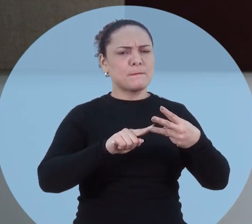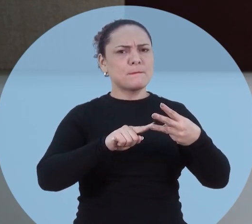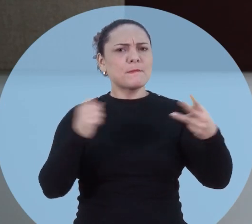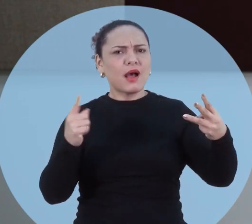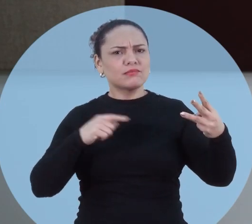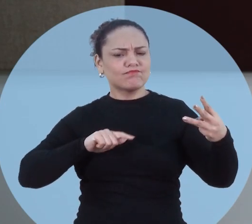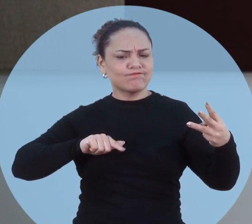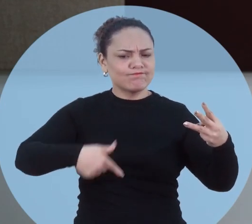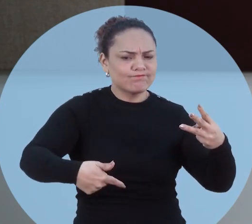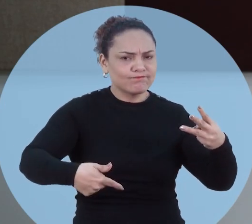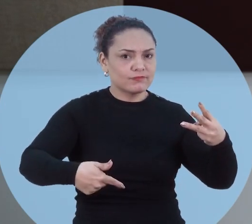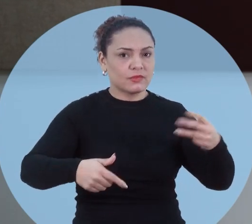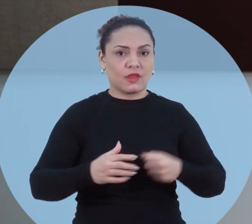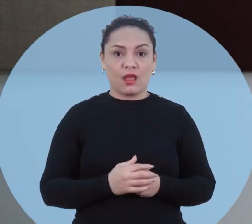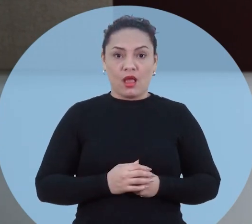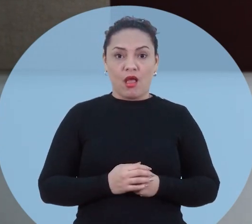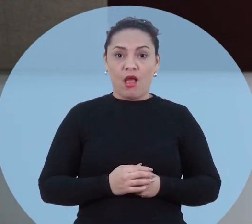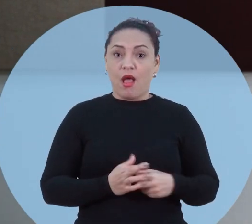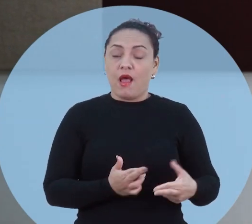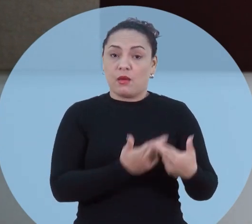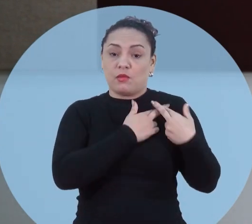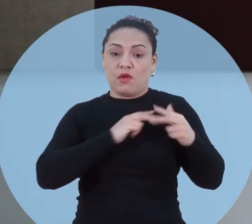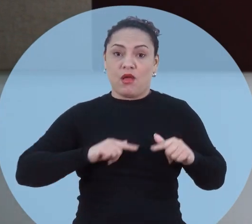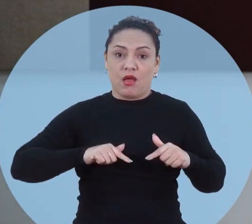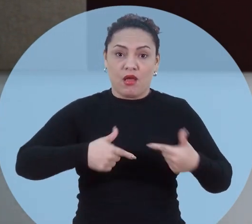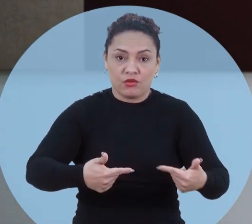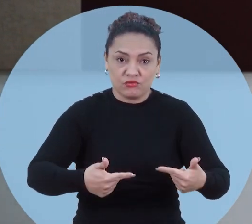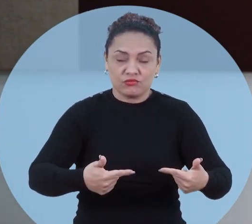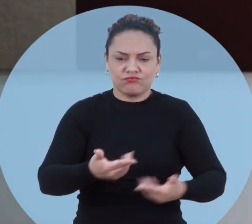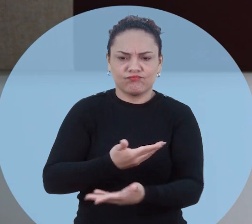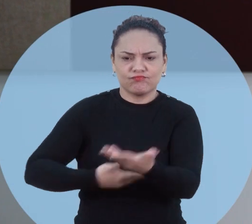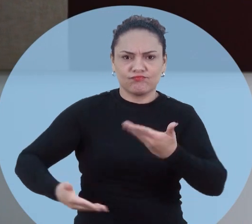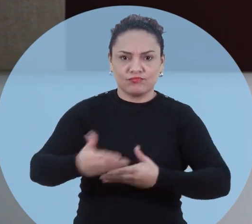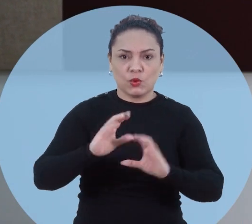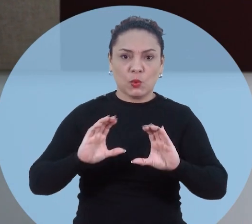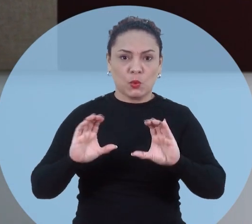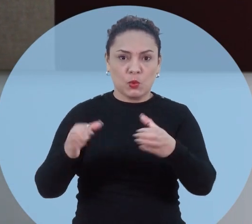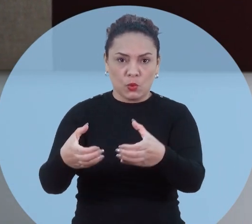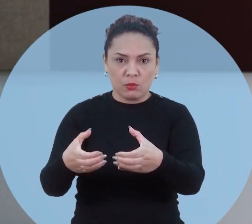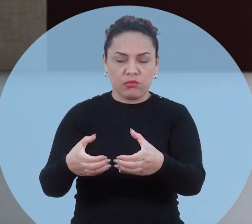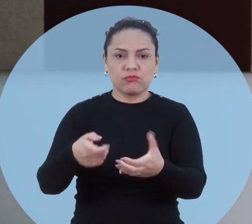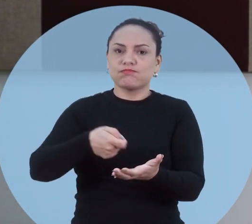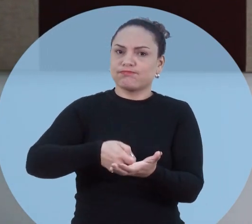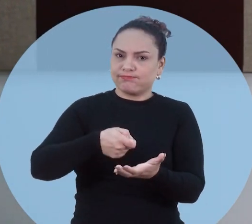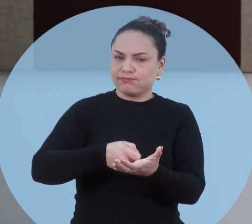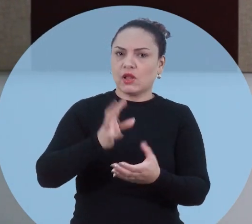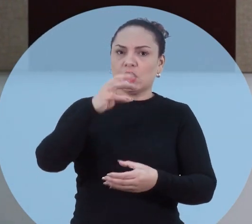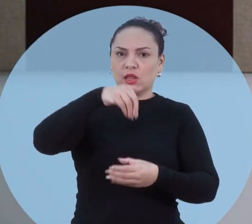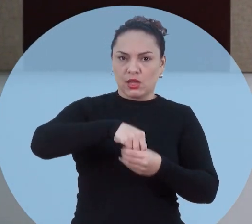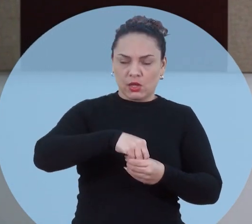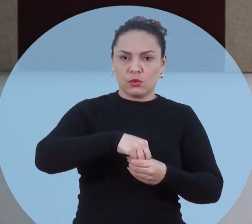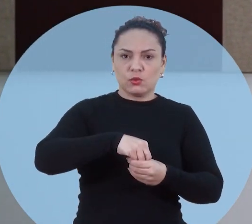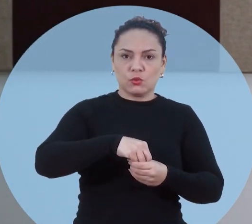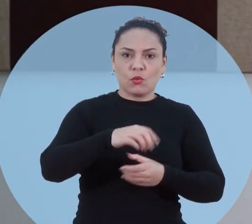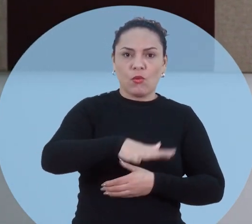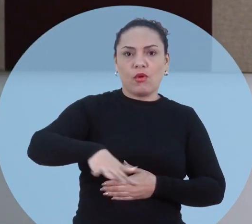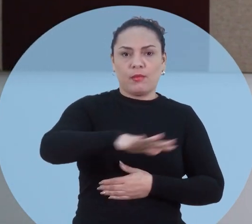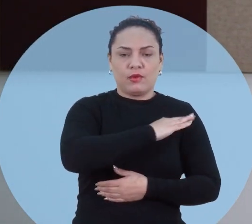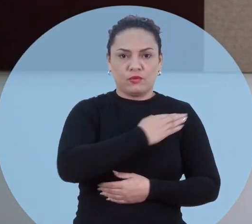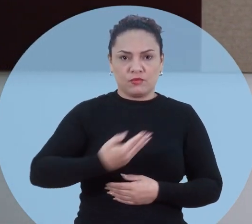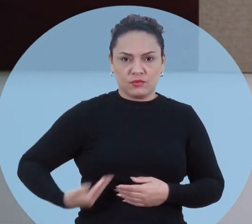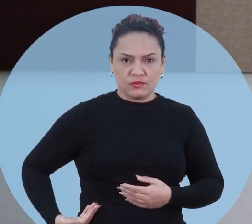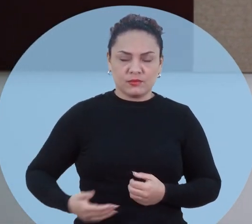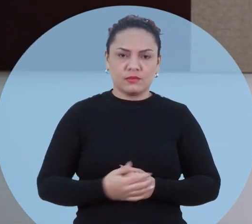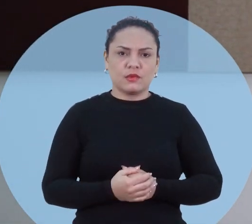Mas eu devo? O dever de agir corretamente, a bem da coletividade, se impõe mais ainda no âmbito